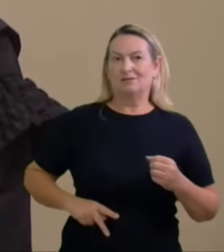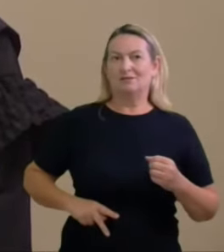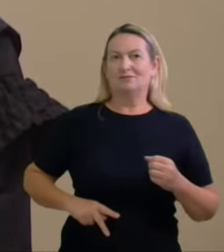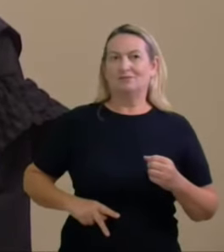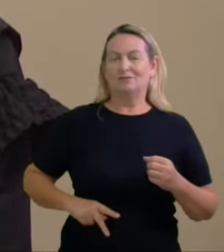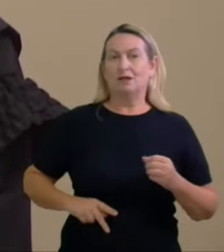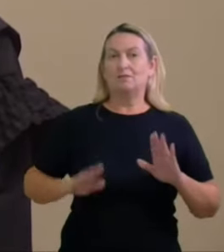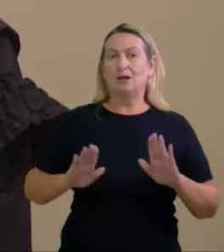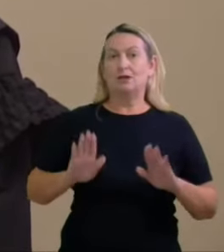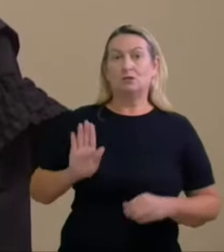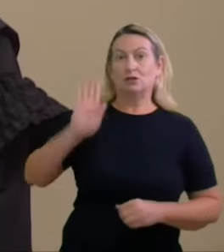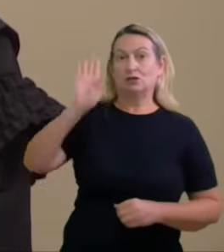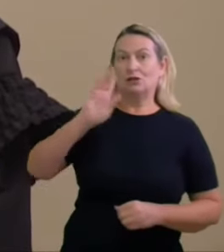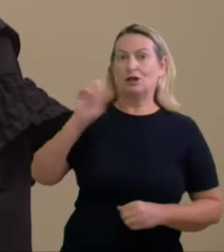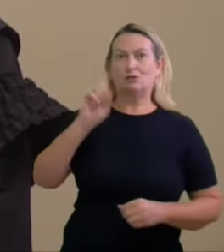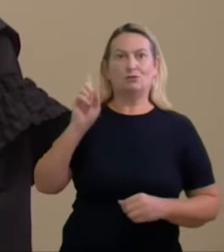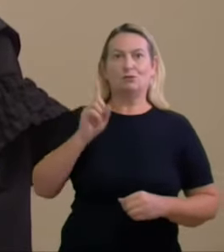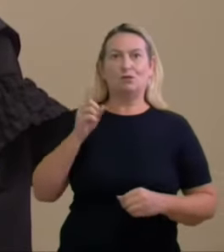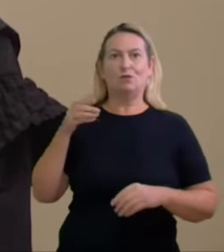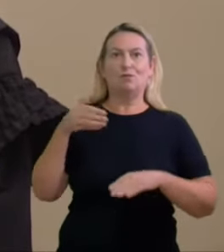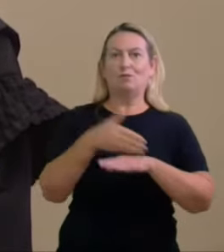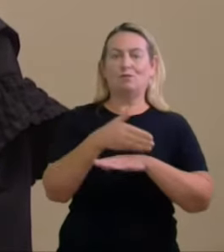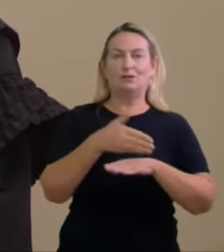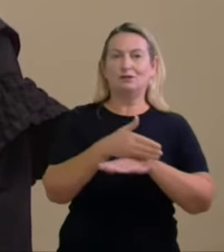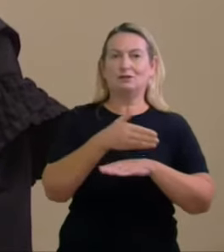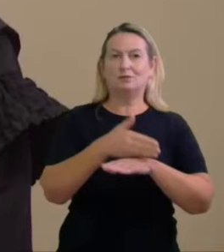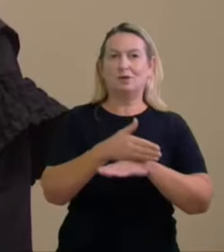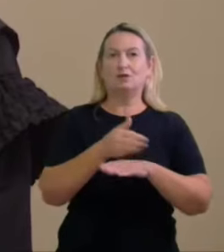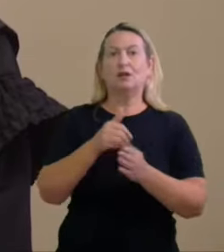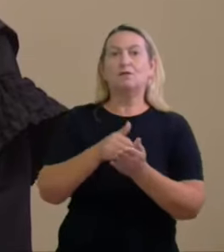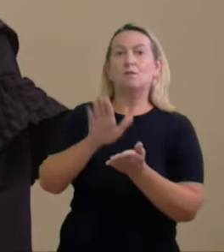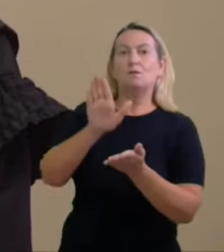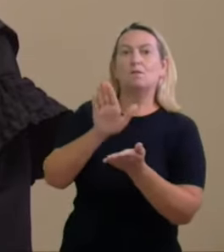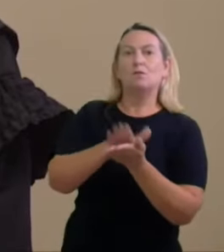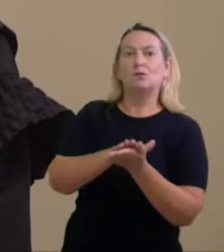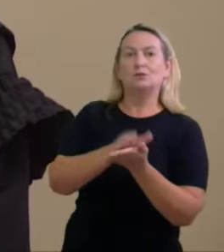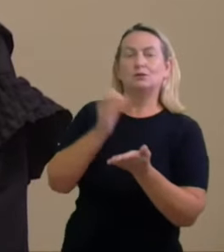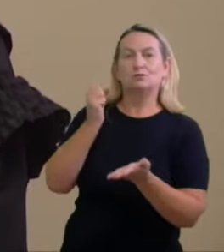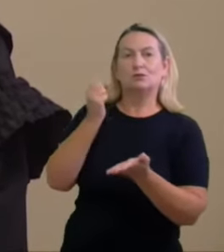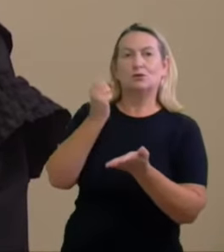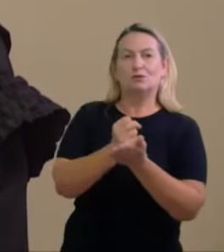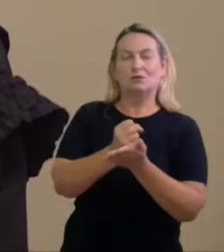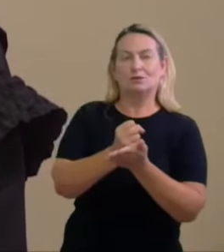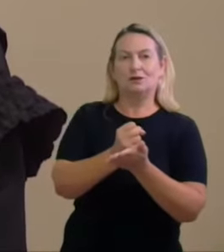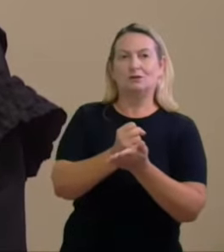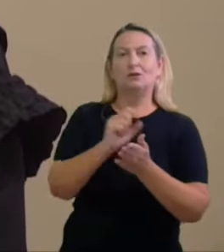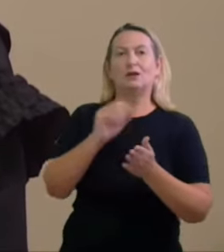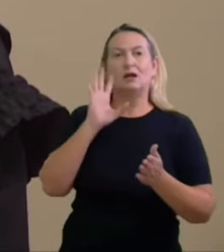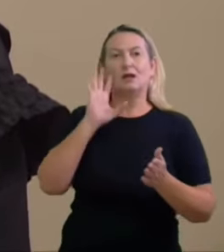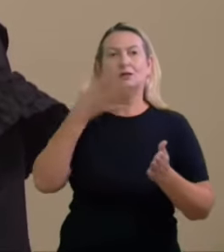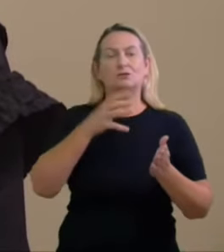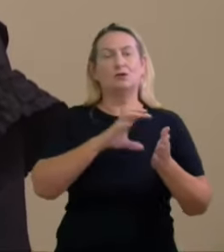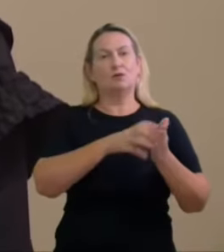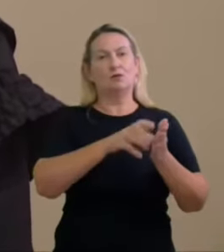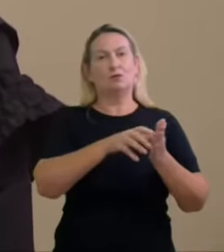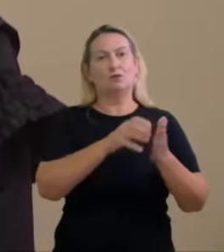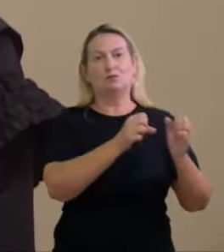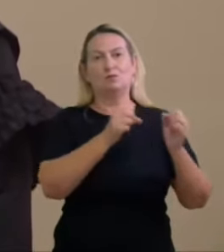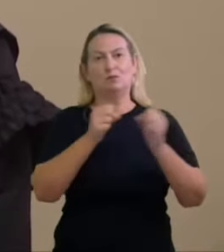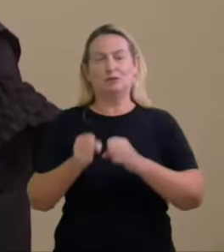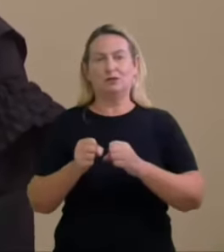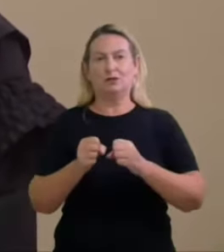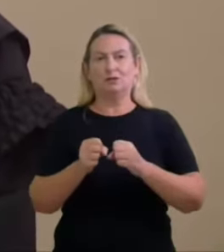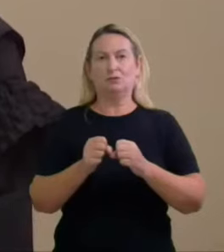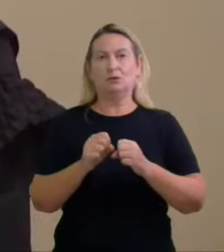concorreu devendo a cobrança de eventual multa contratual ser resolvida pelo Podemos nacional com a referida empresa ou seja não foram prestados